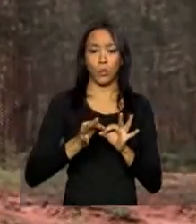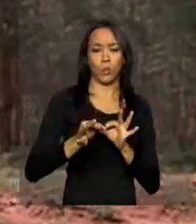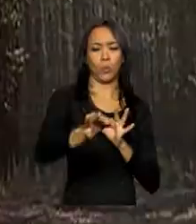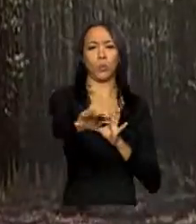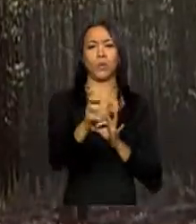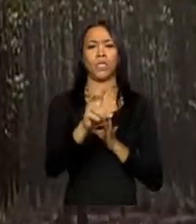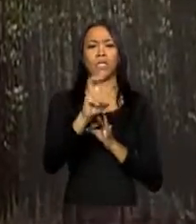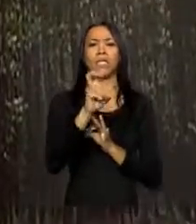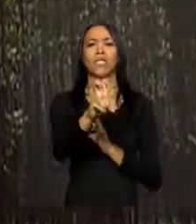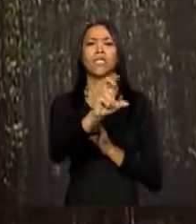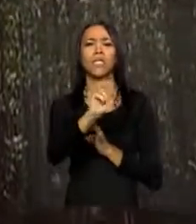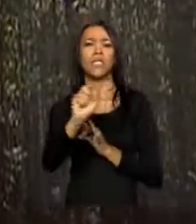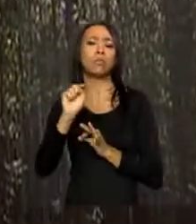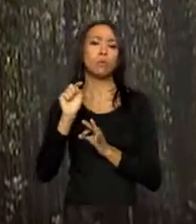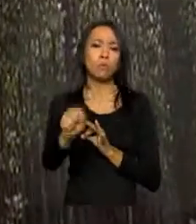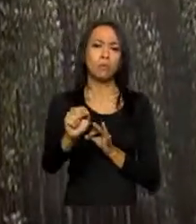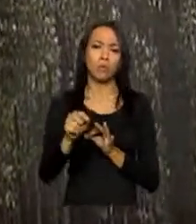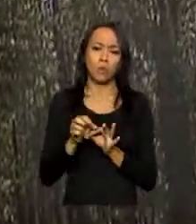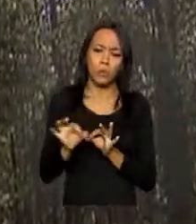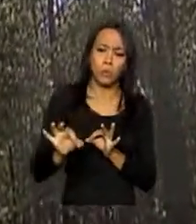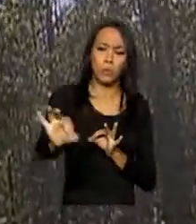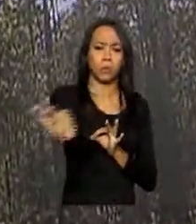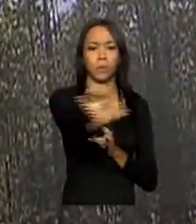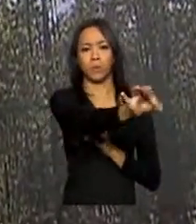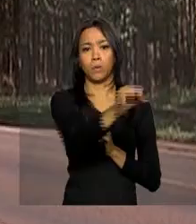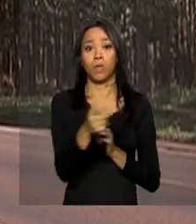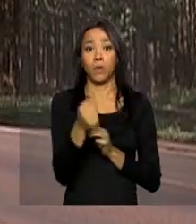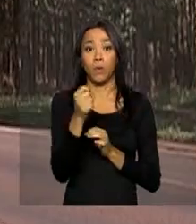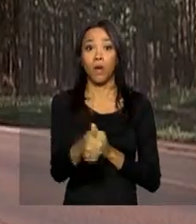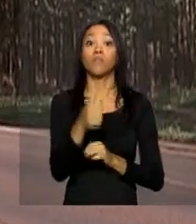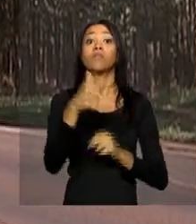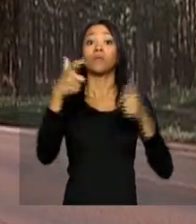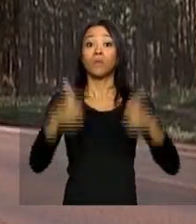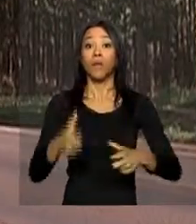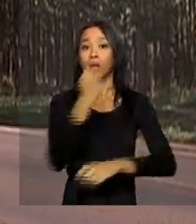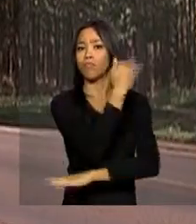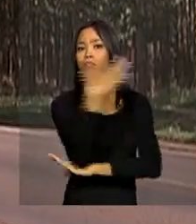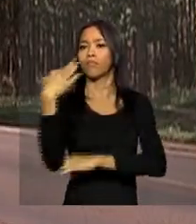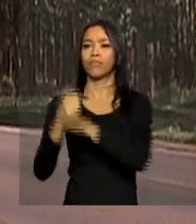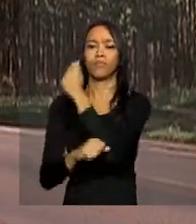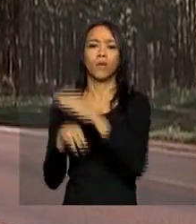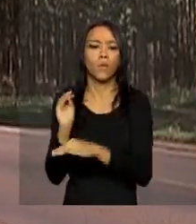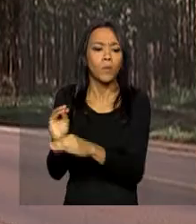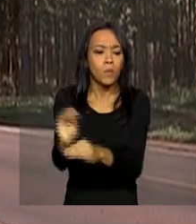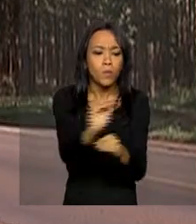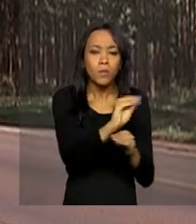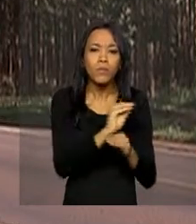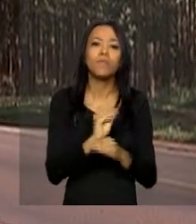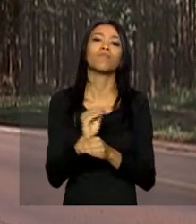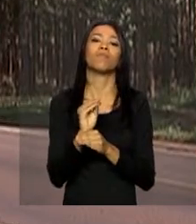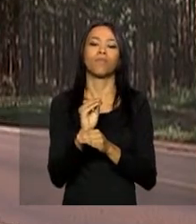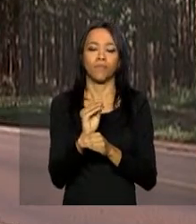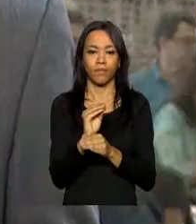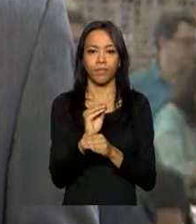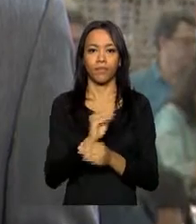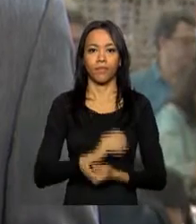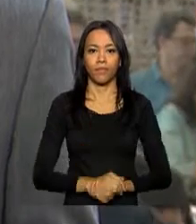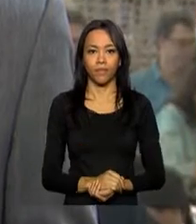plantadas e quase 350 mil hectares de áreas de preservação e conservação ambiental.